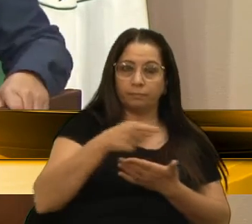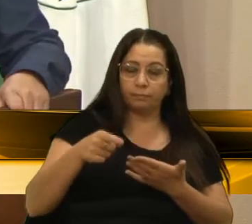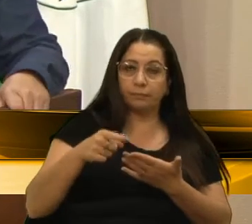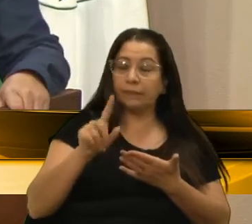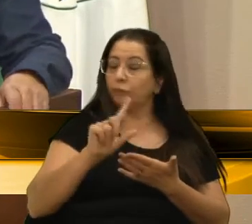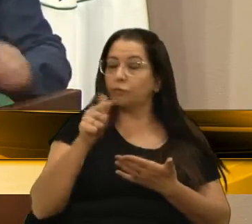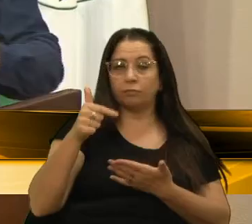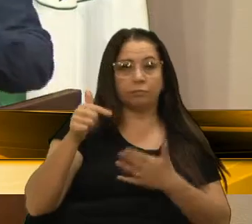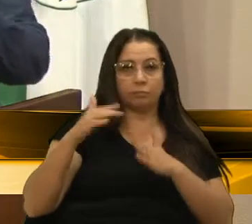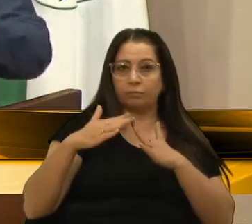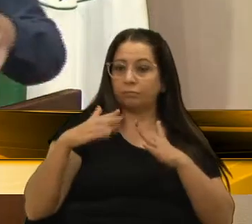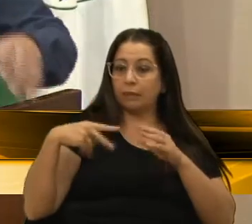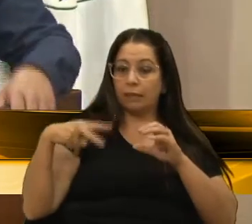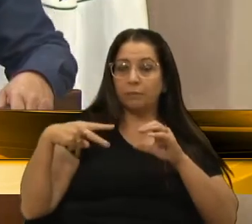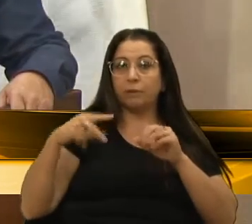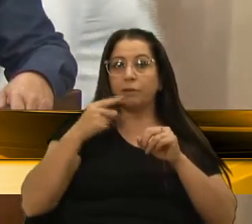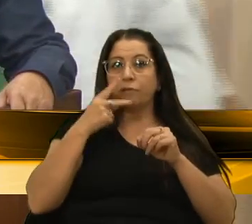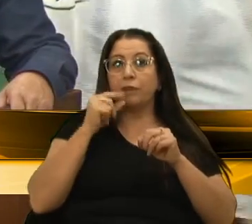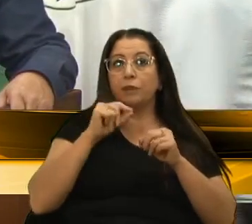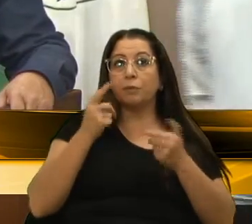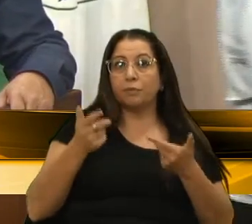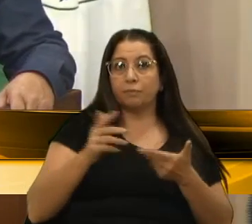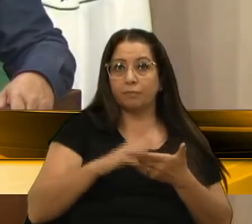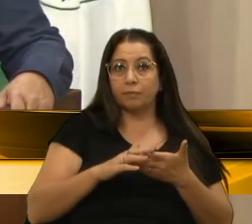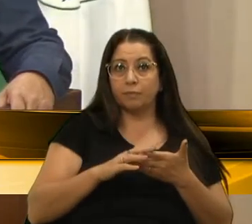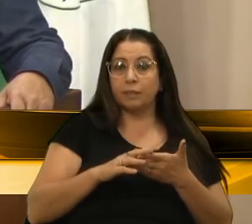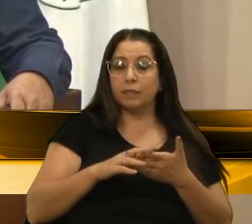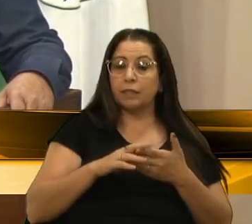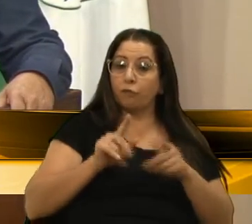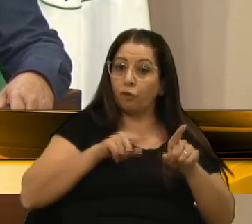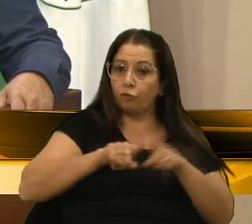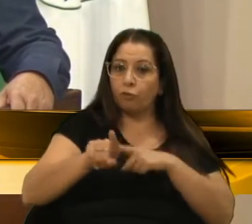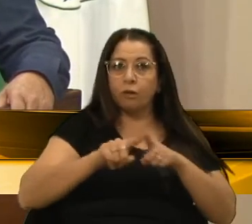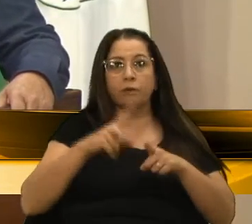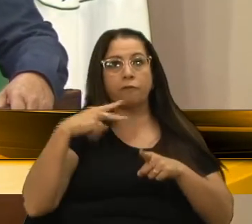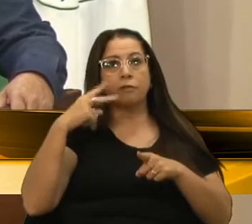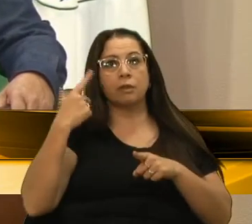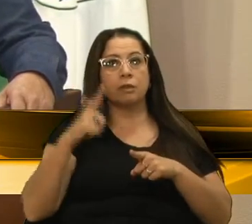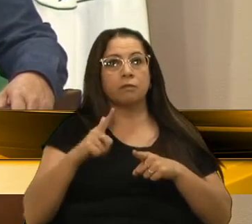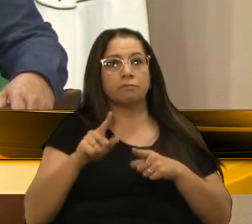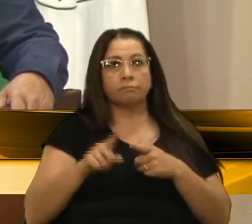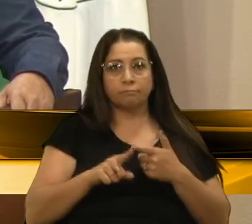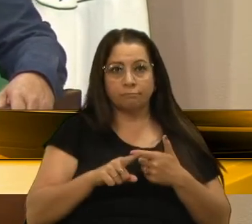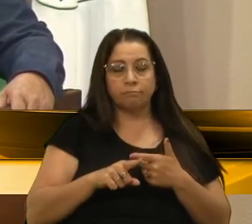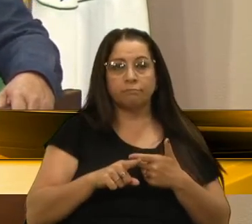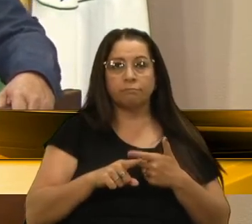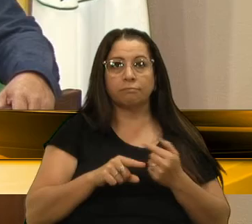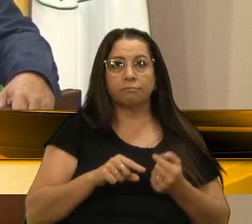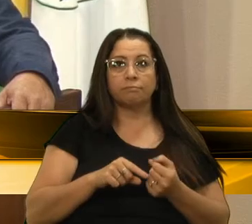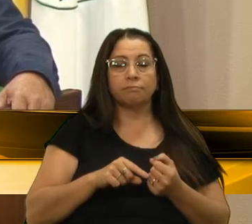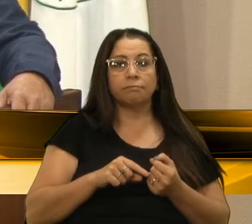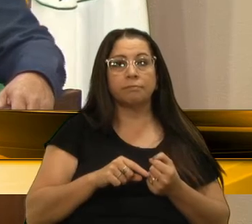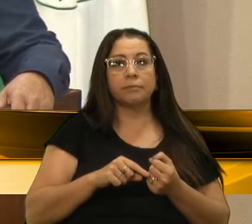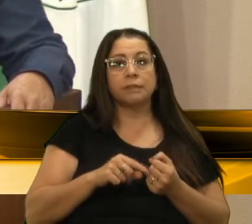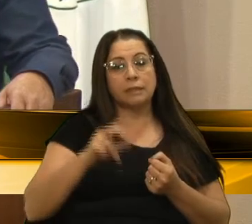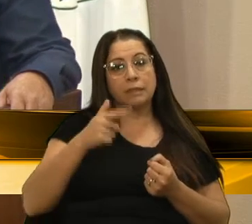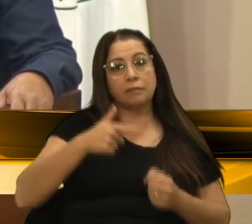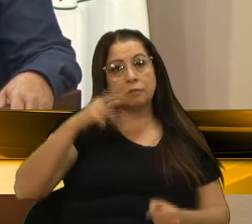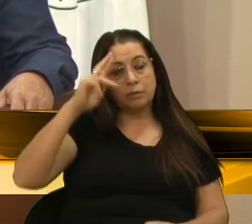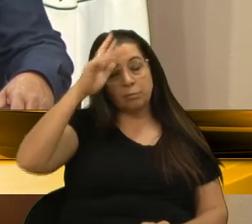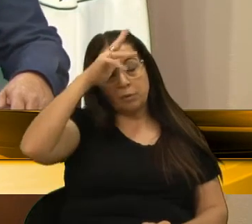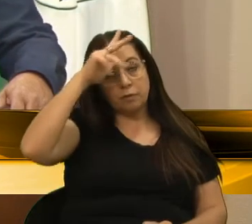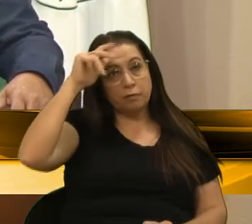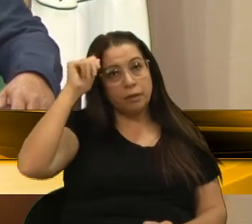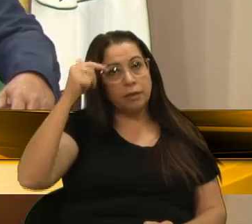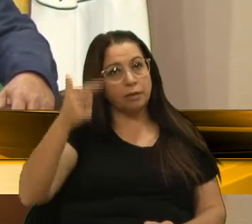estaria na Câmara, se ele dissesse, eu quero ficar na Câmara, vou concorrer, vereador, não, se dispôs a, a serviço prefeito, então,